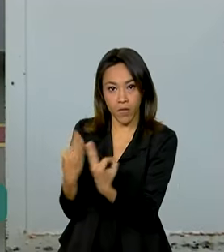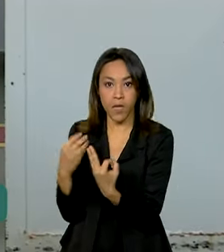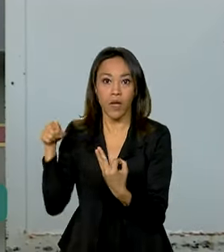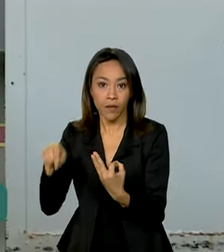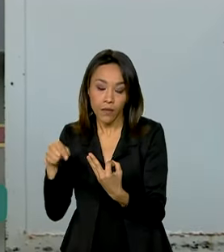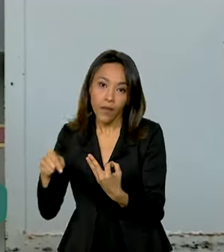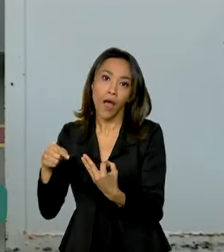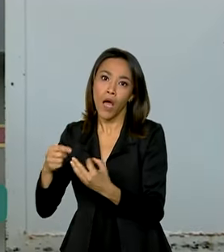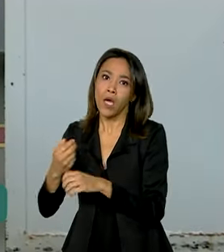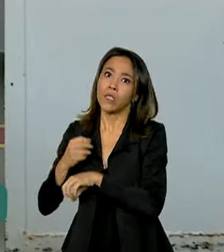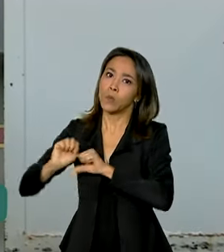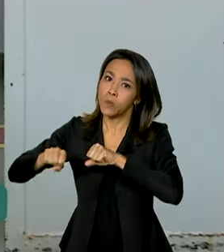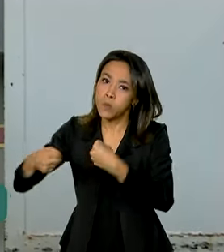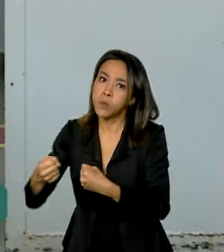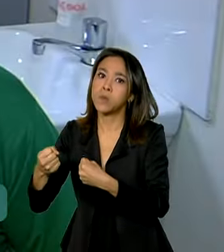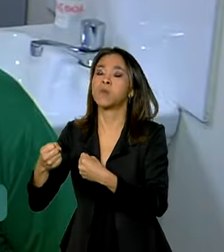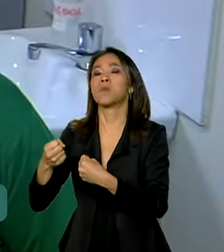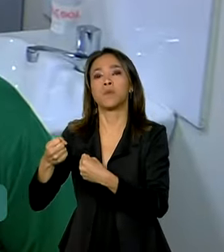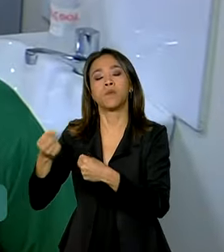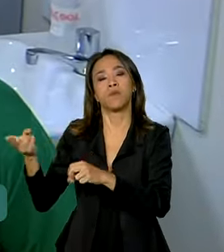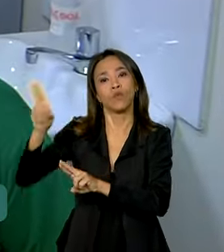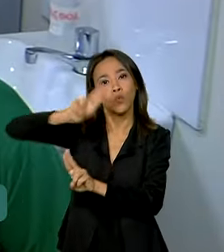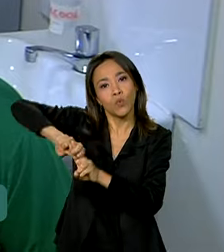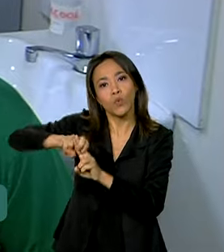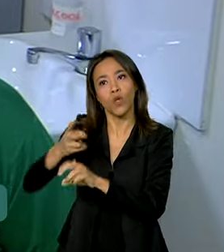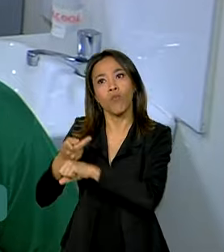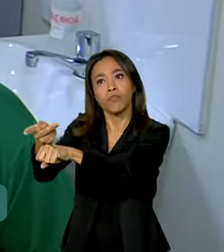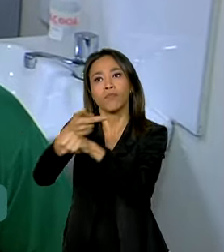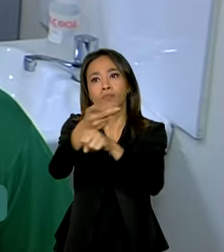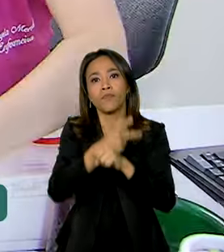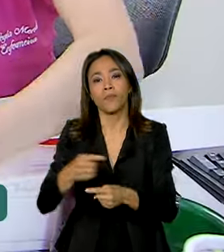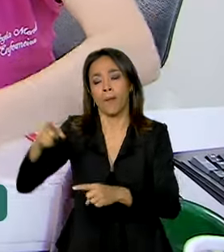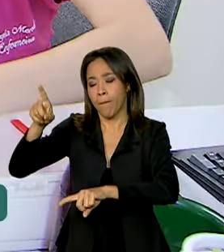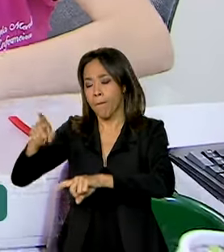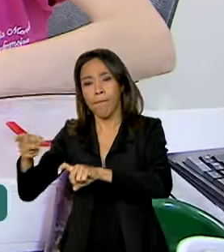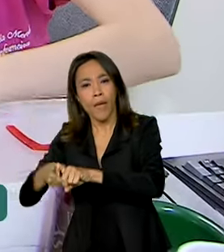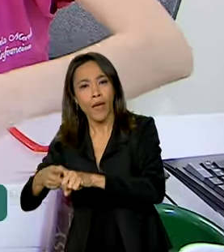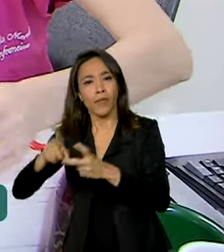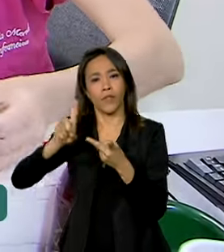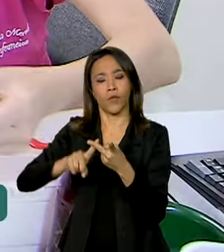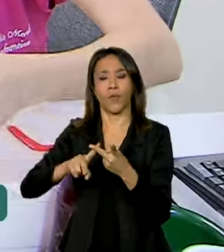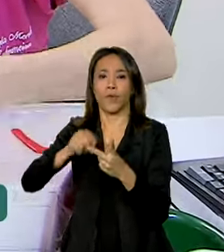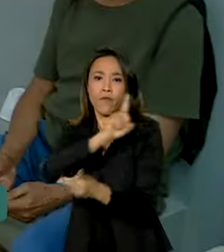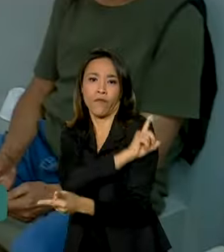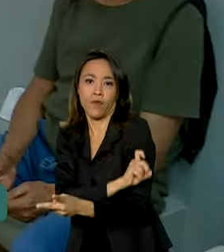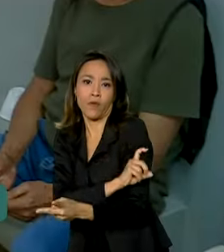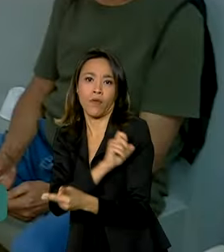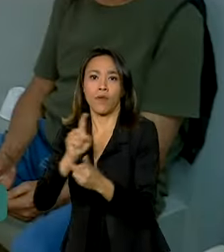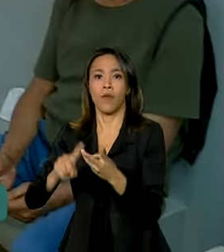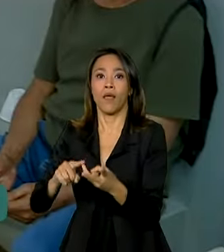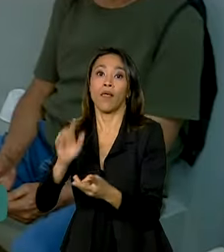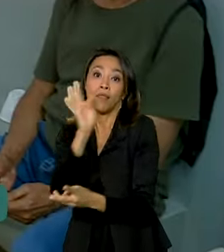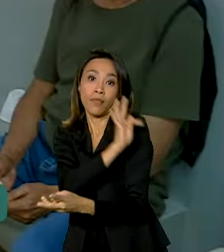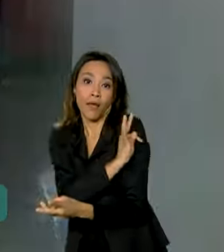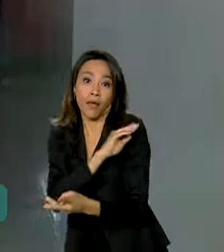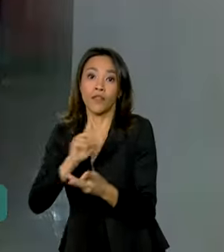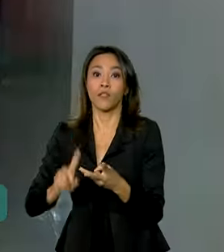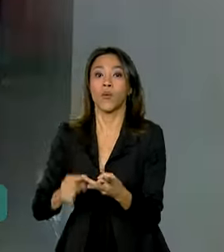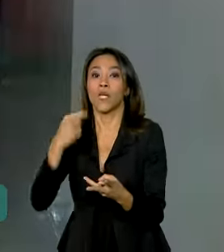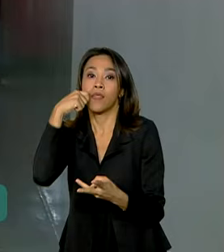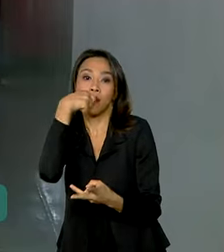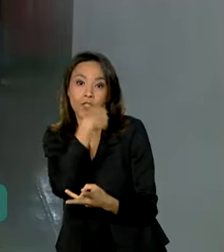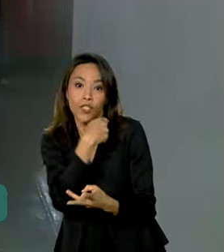Sistema Único de Saúde, o SUS. São médicos, enfermeiros, técnicos de enfermagem, dentistas e agentes